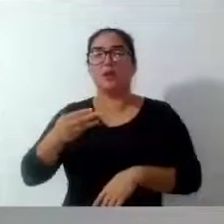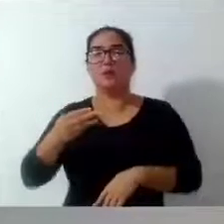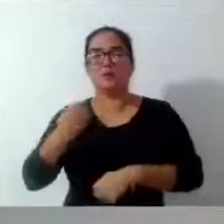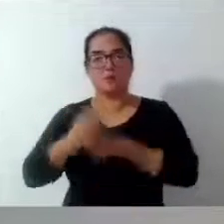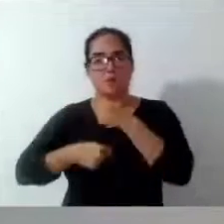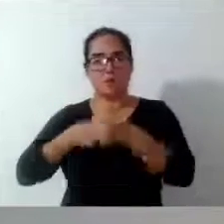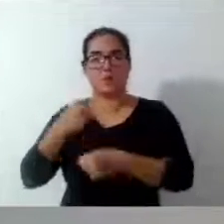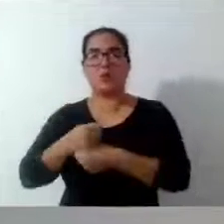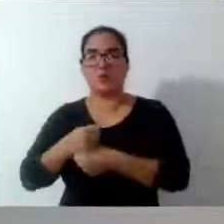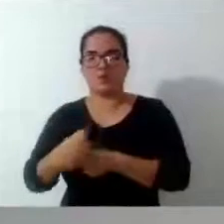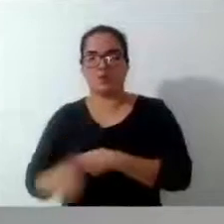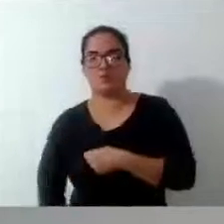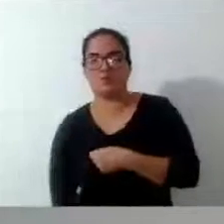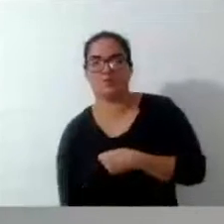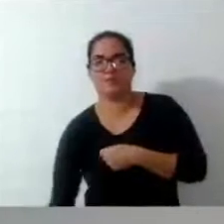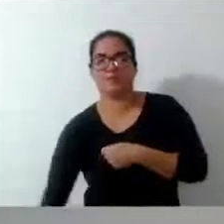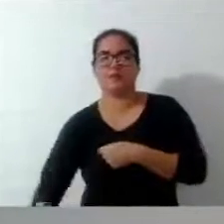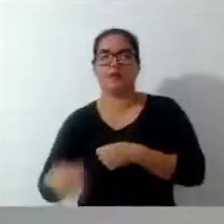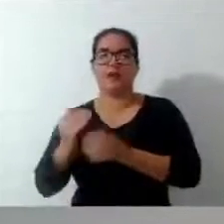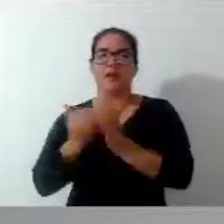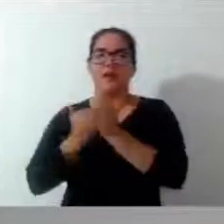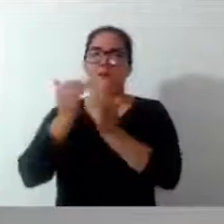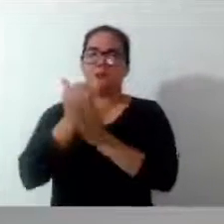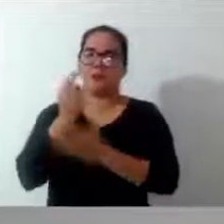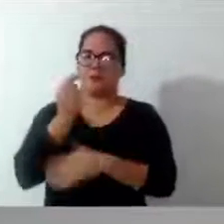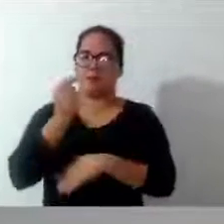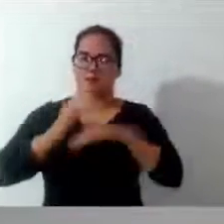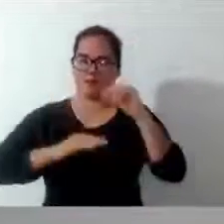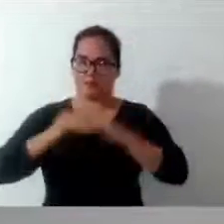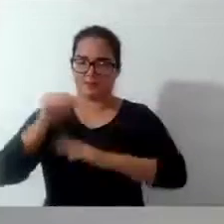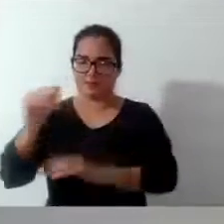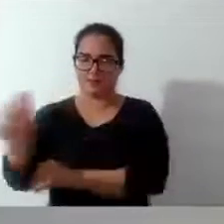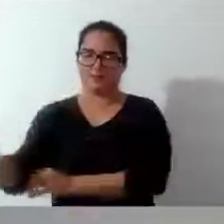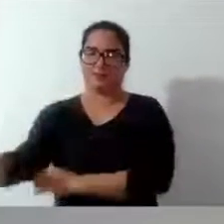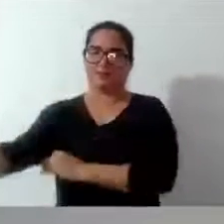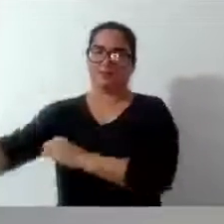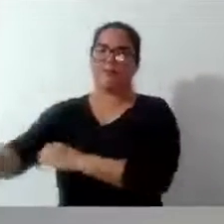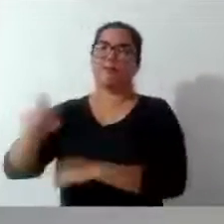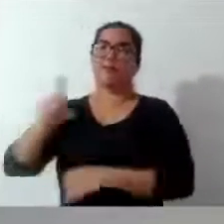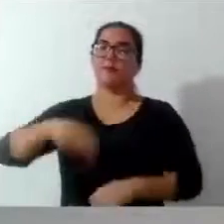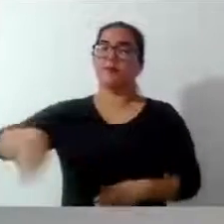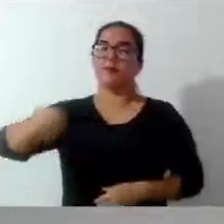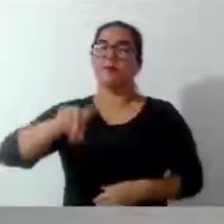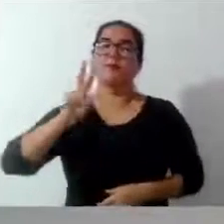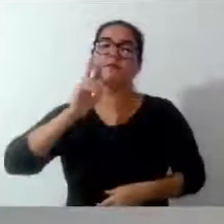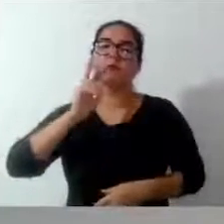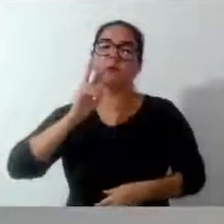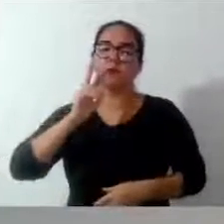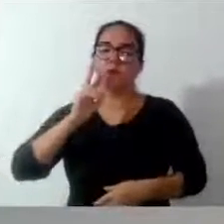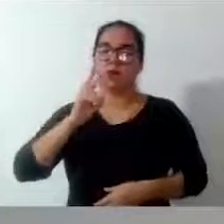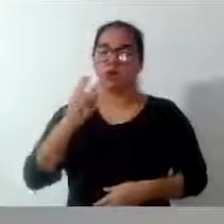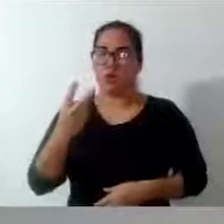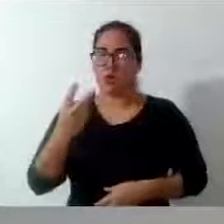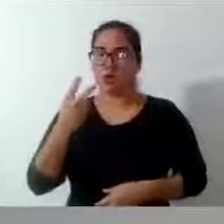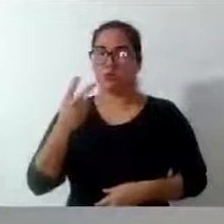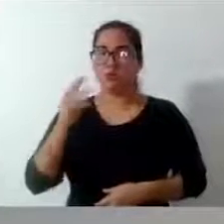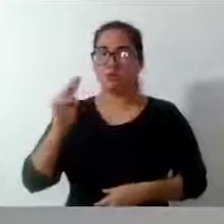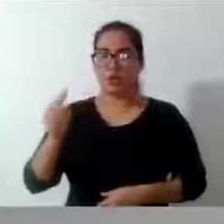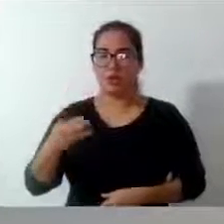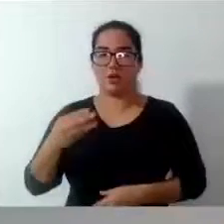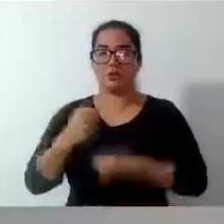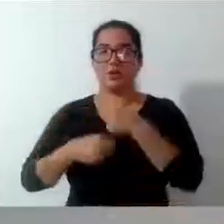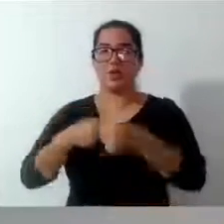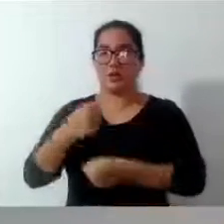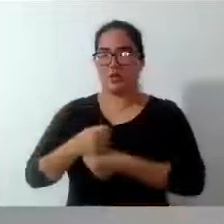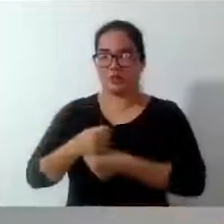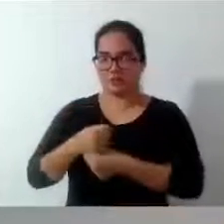para aumentar cargos comissionados. Senhores vereadores, esses 2 milhões por ano, será que a nossa saúde